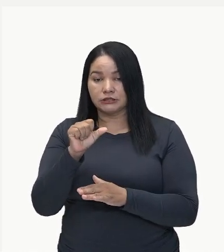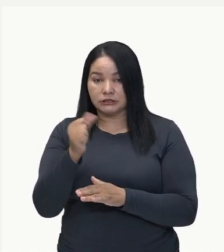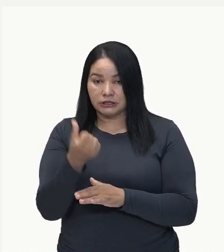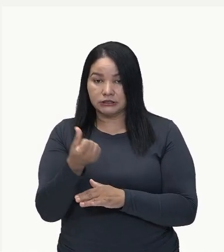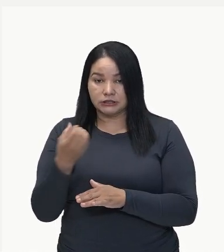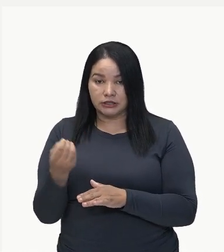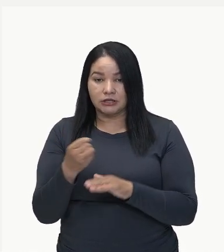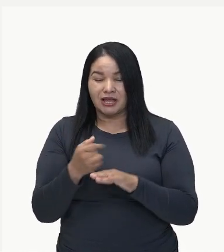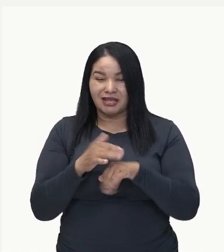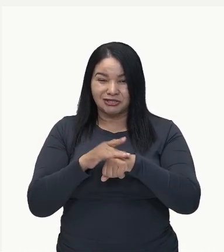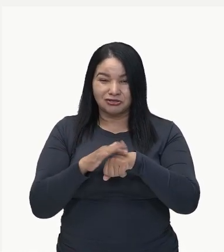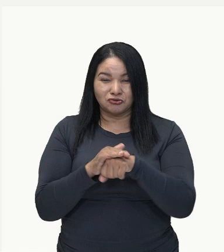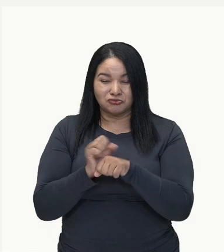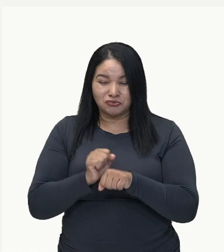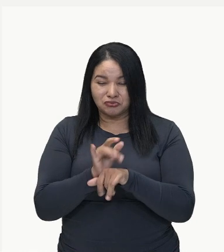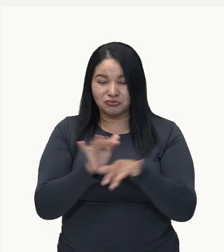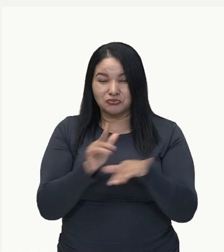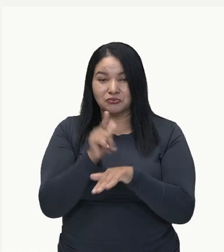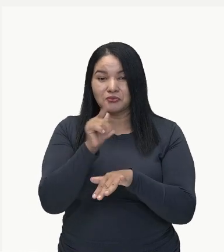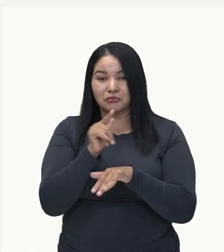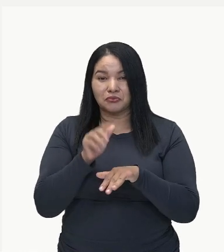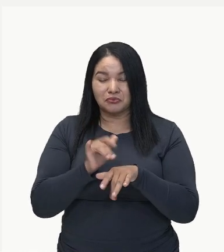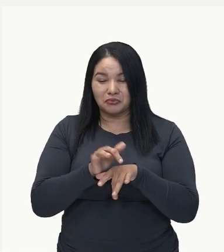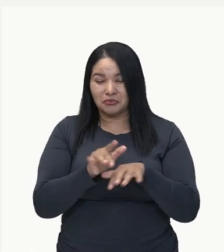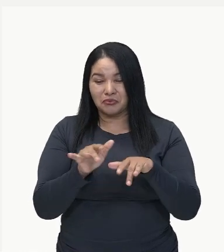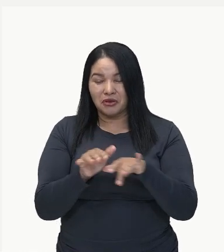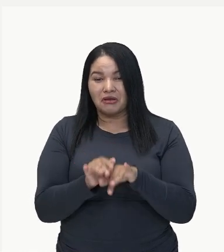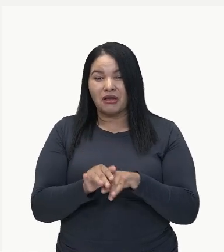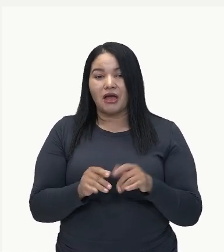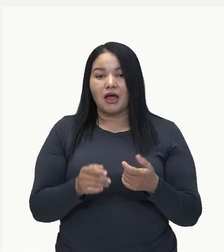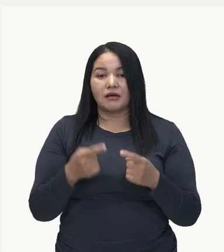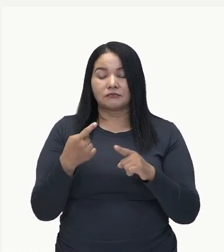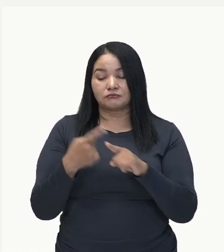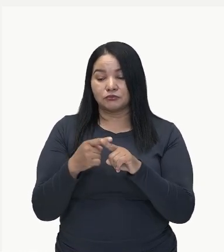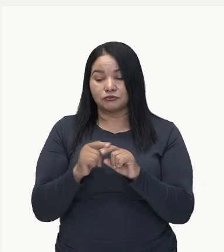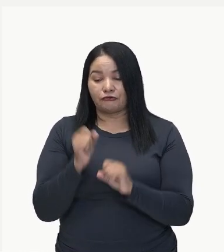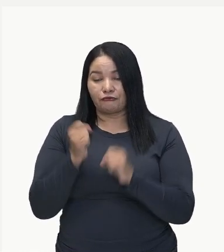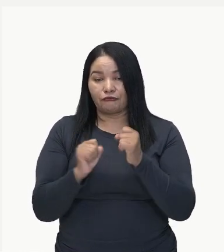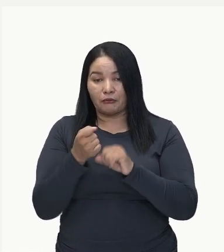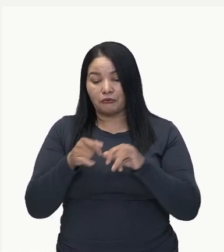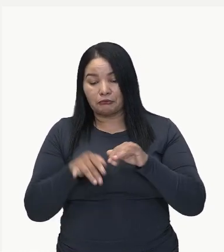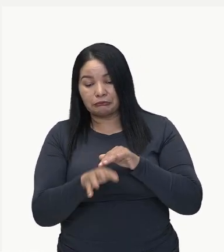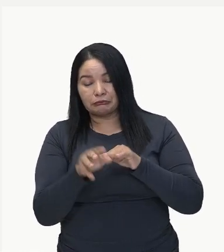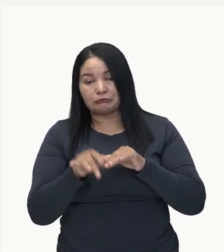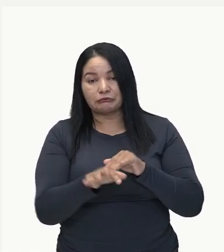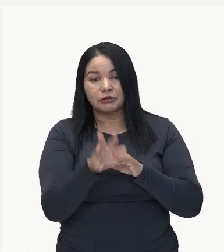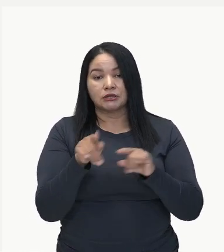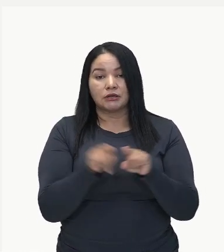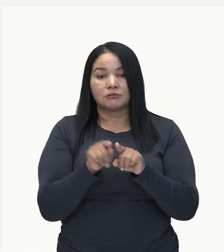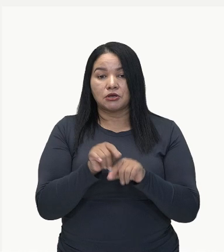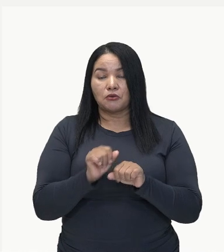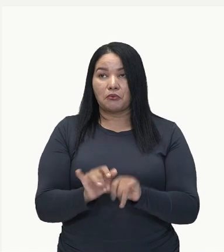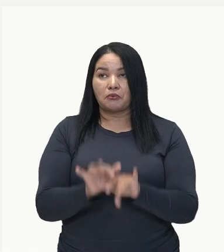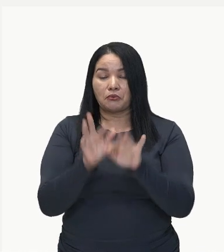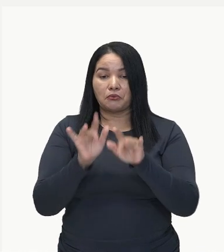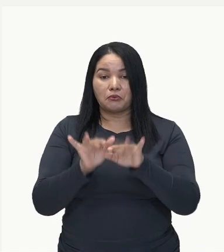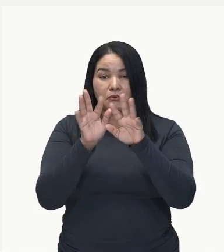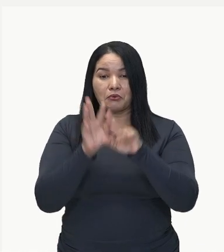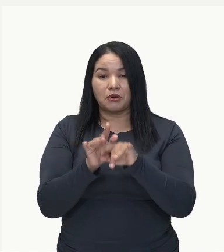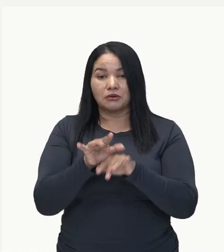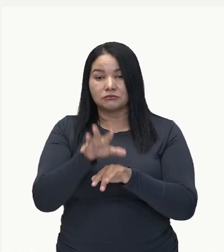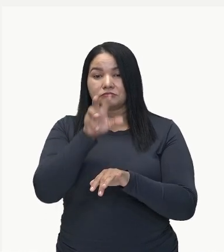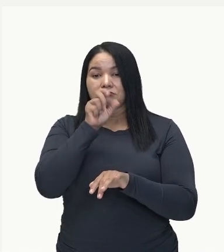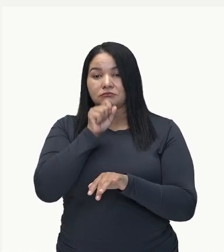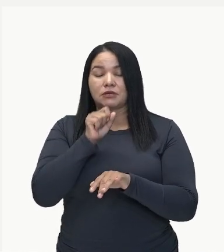causadas por água contaminada das fábricas e pela poluição do ar vão surgir em diversas áreas do Japão.